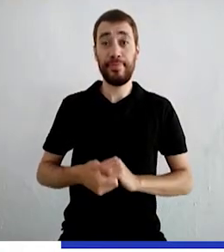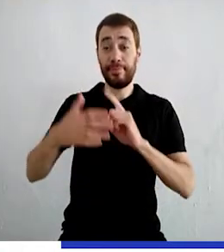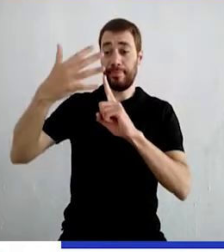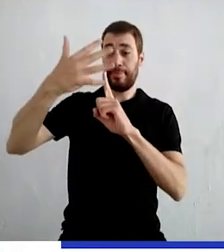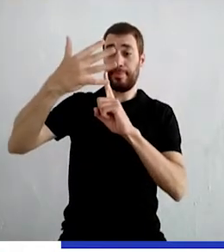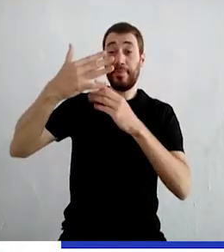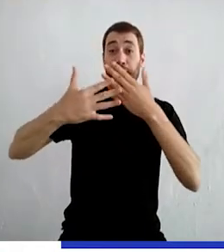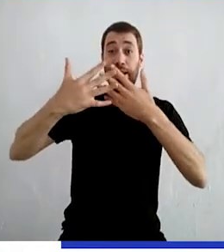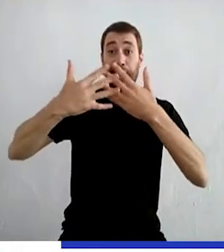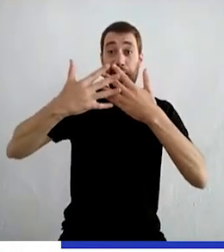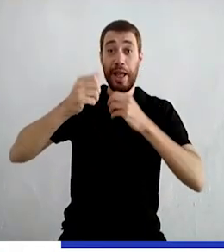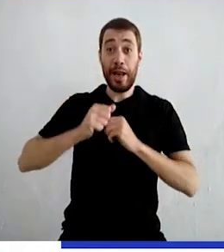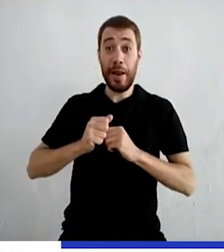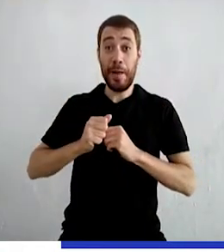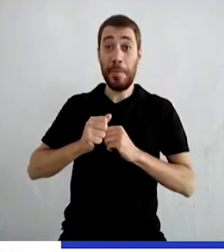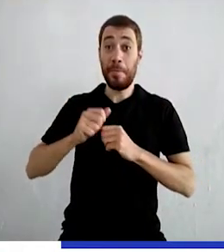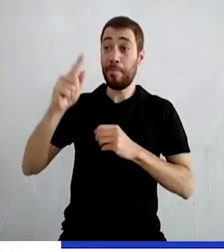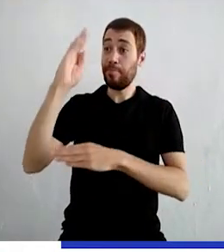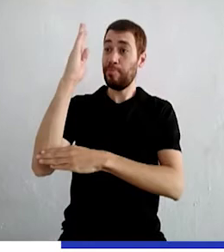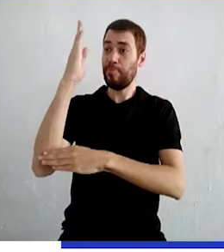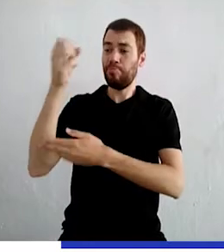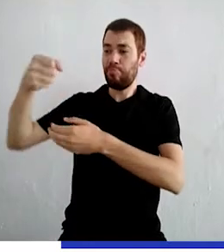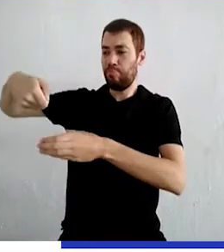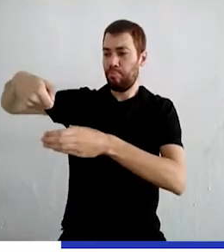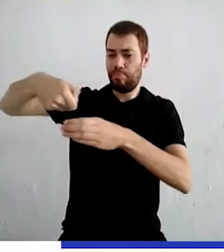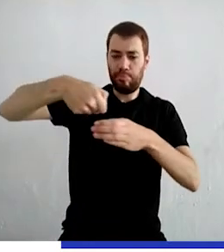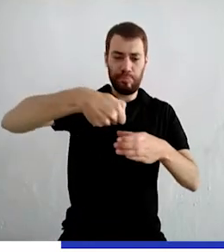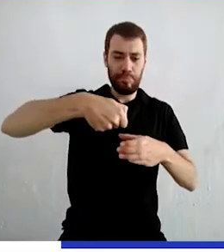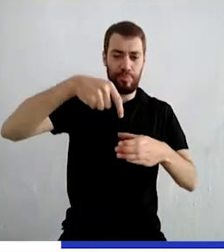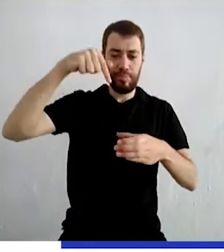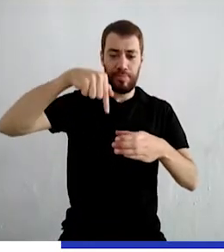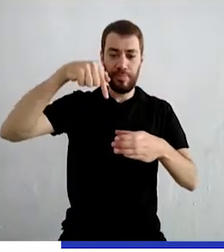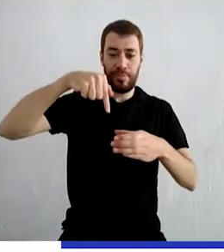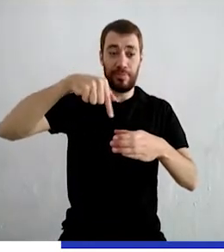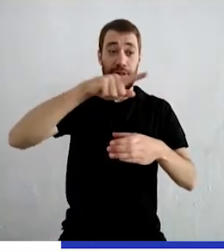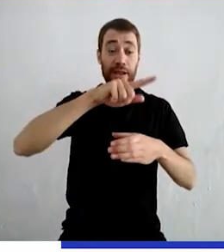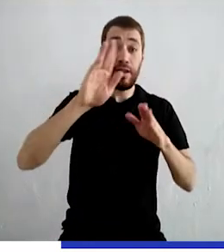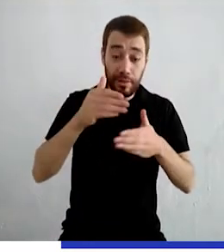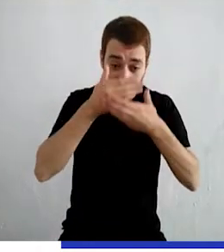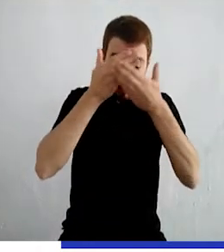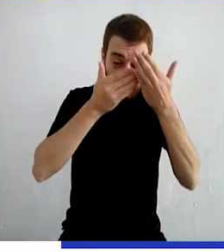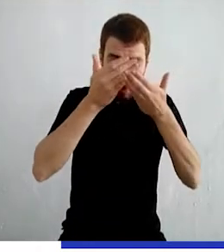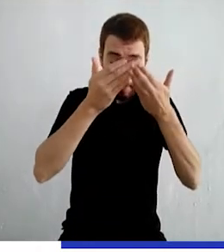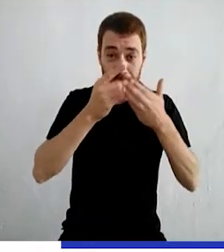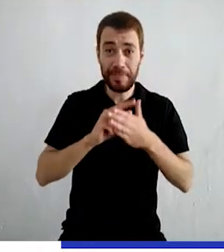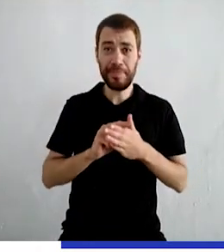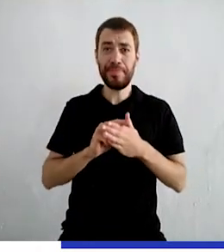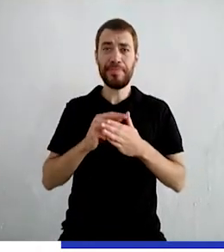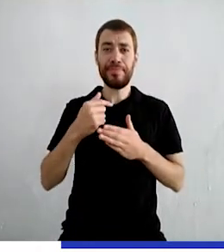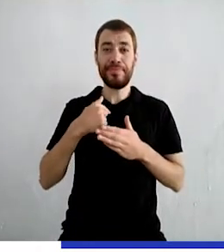Bicho de palha Buscou uma bacia Para ele lavar o rosto E de dentro do seu disfarce